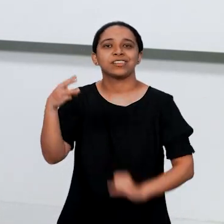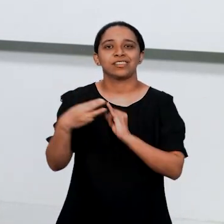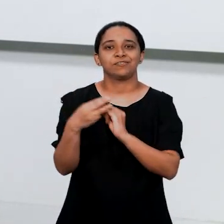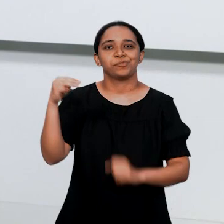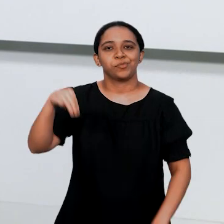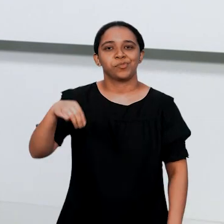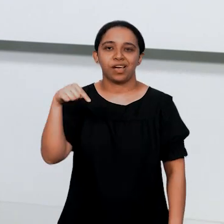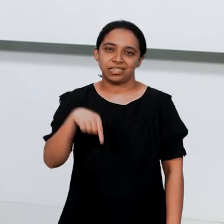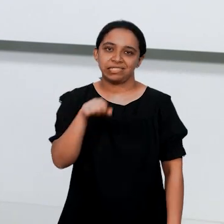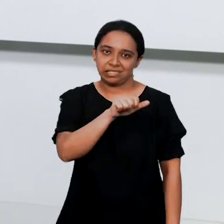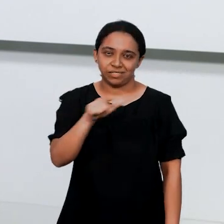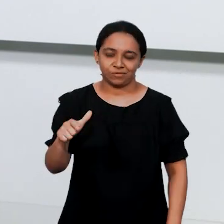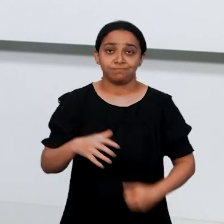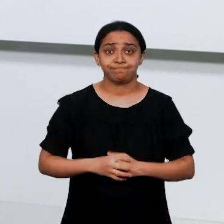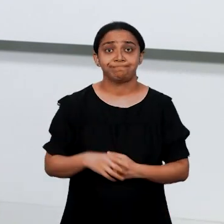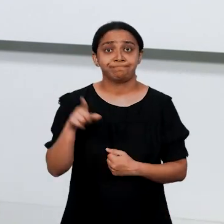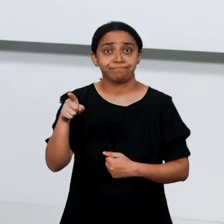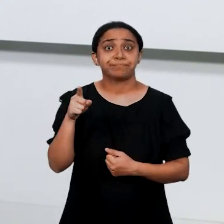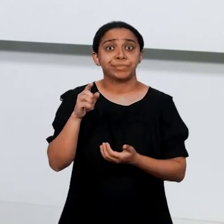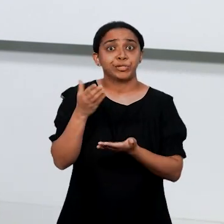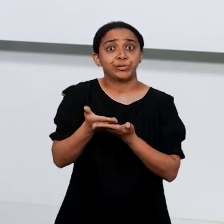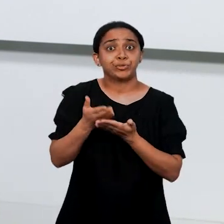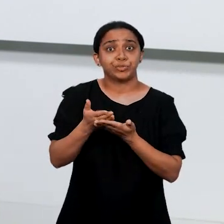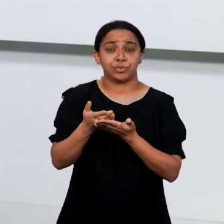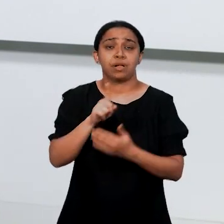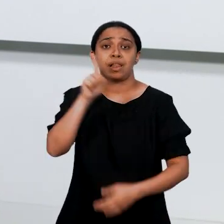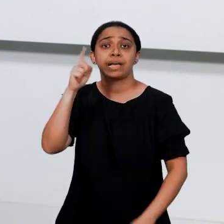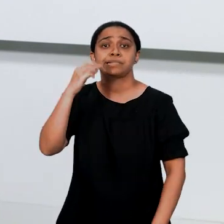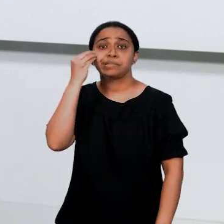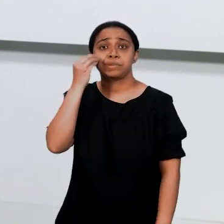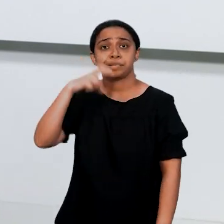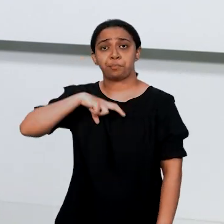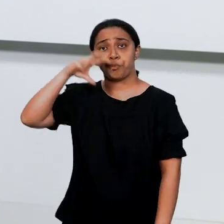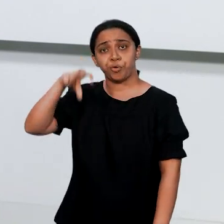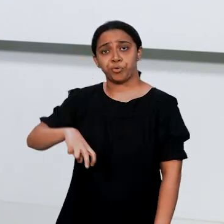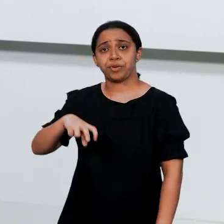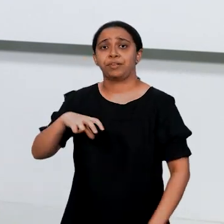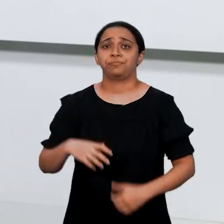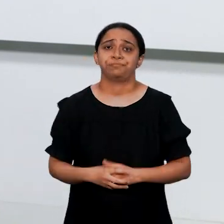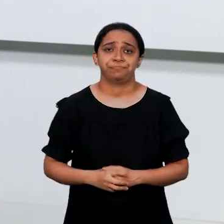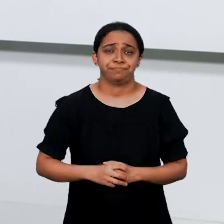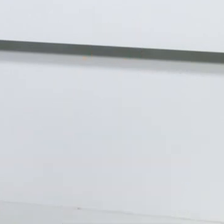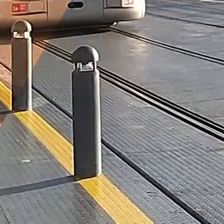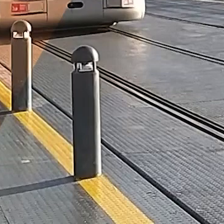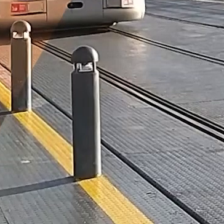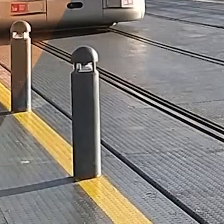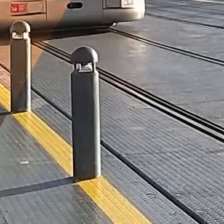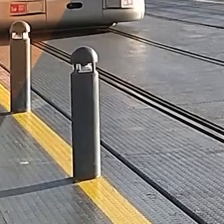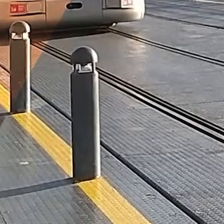Ela é aluna do IFMA Campus Monte Castelo, aqui em São Luís, e foi estudar em Portugal.